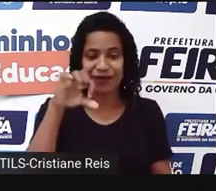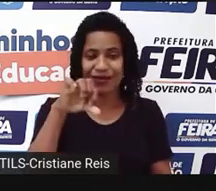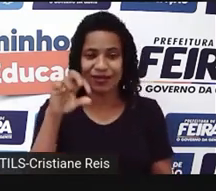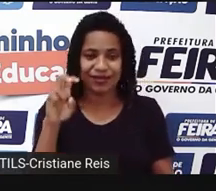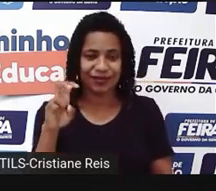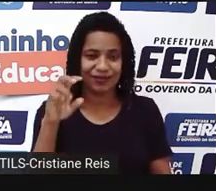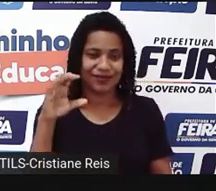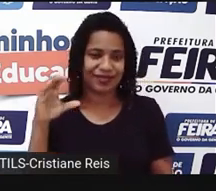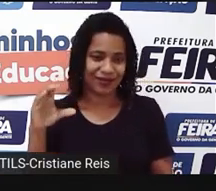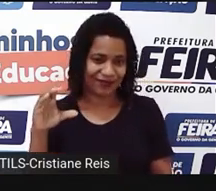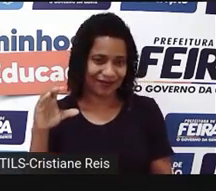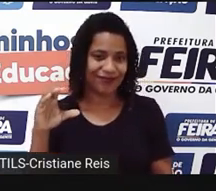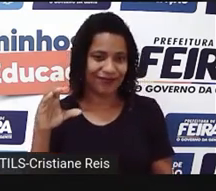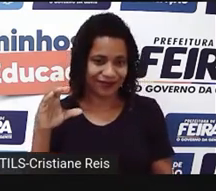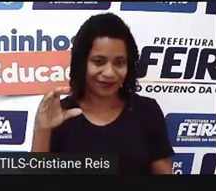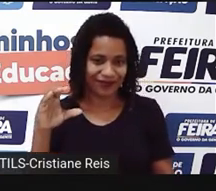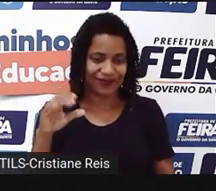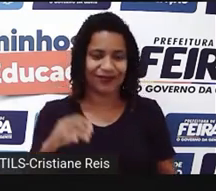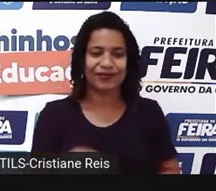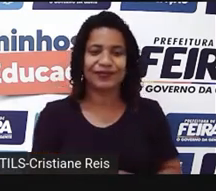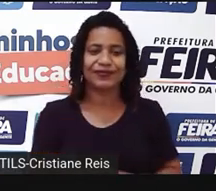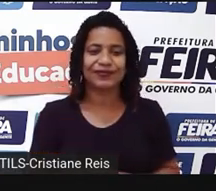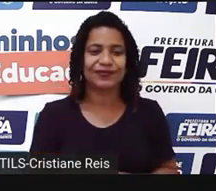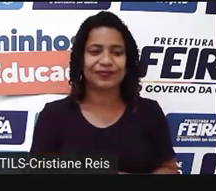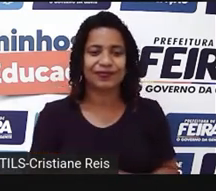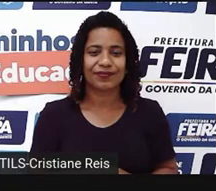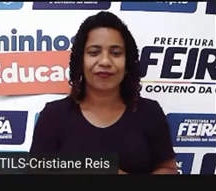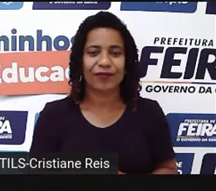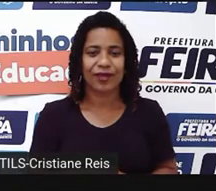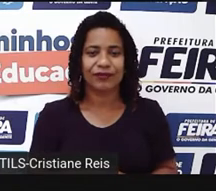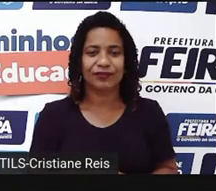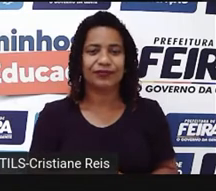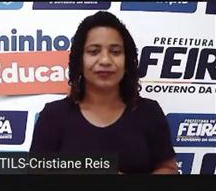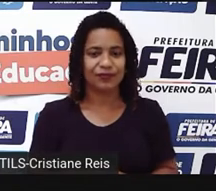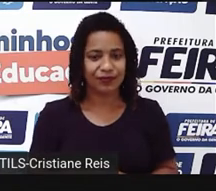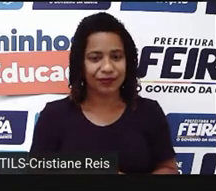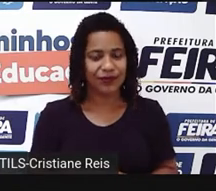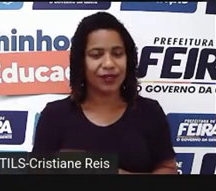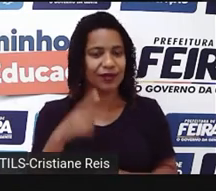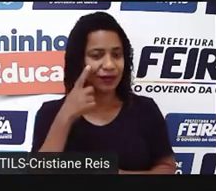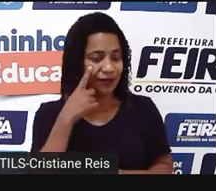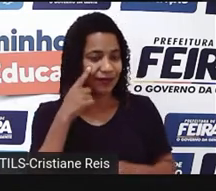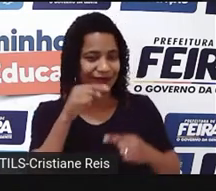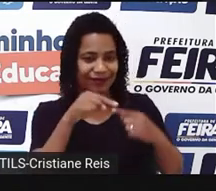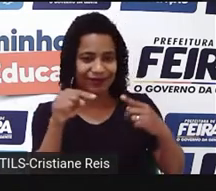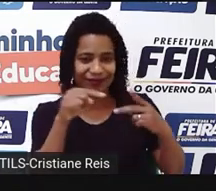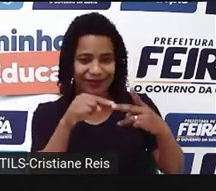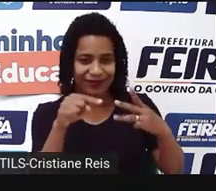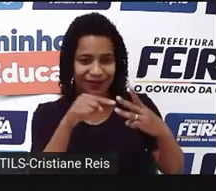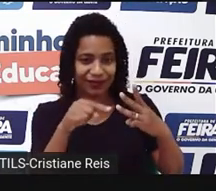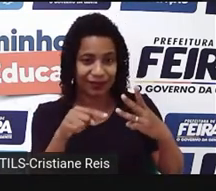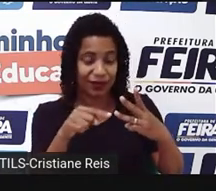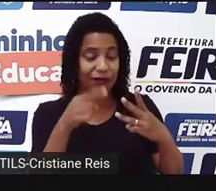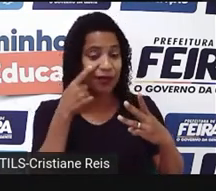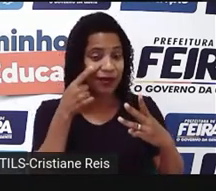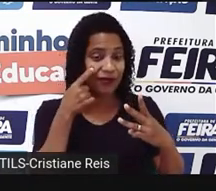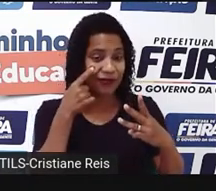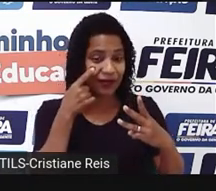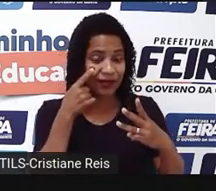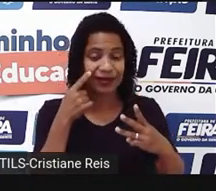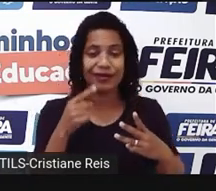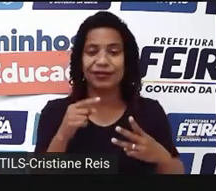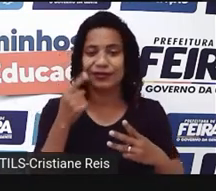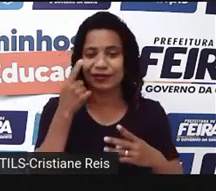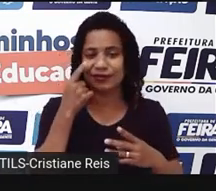Ok? So, próximo da last one. Observem aqui, a gente vai clicar